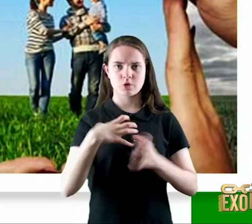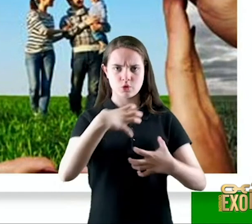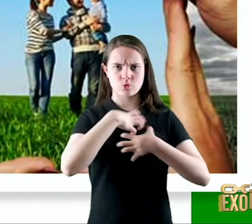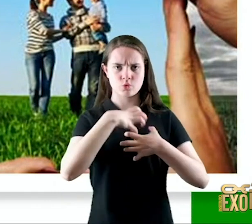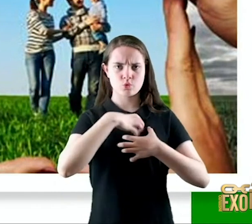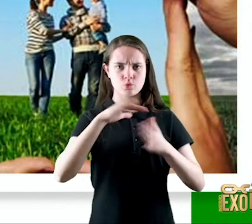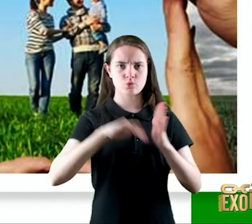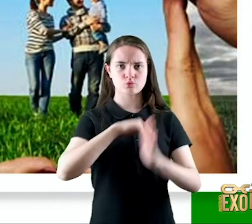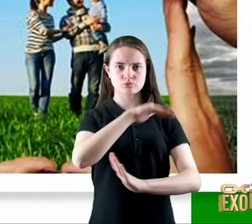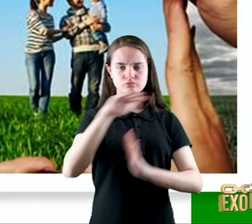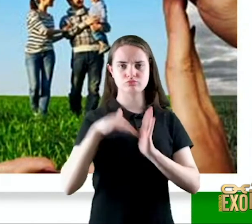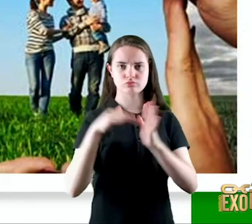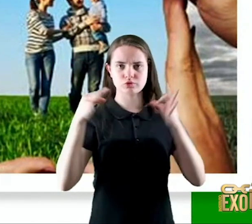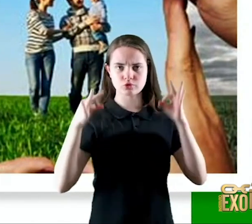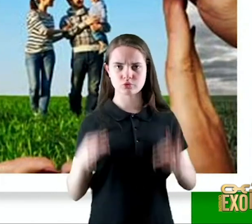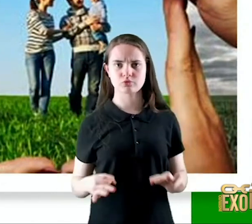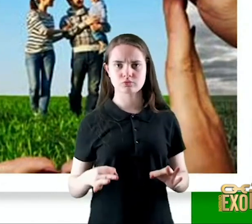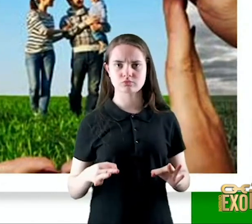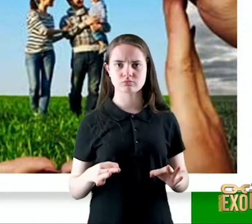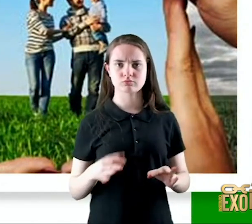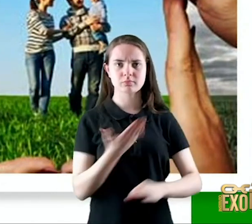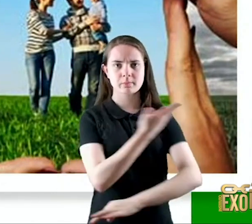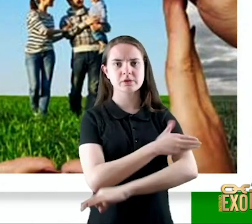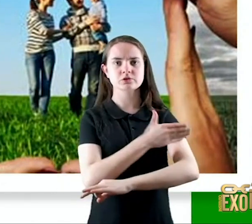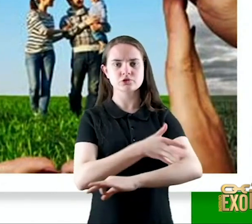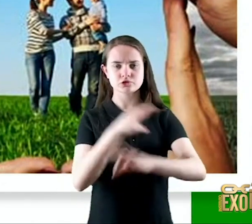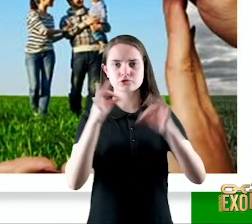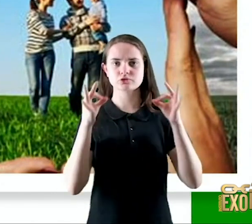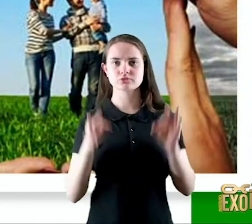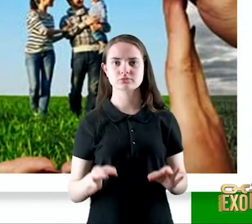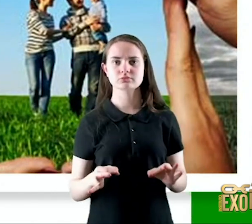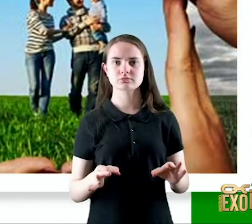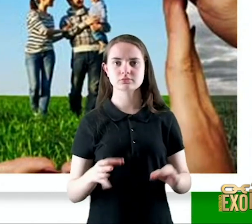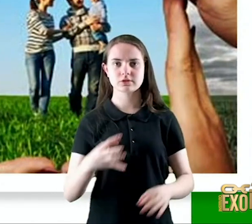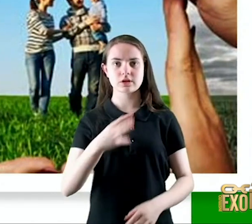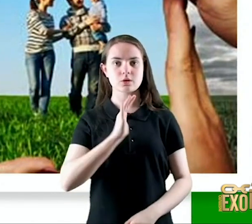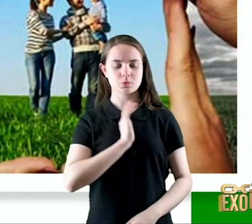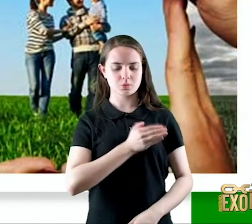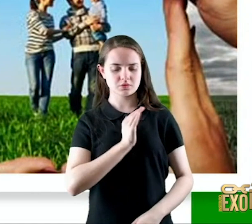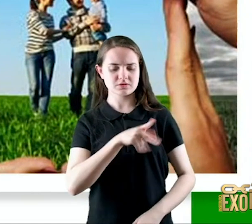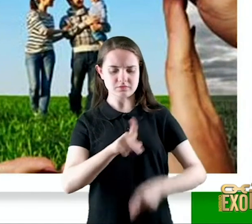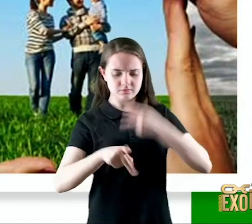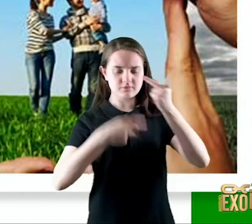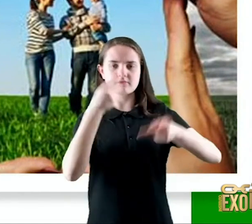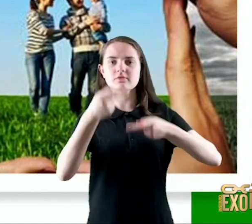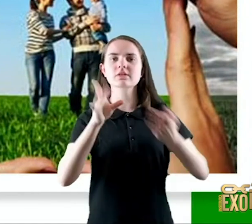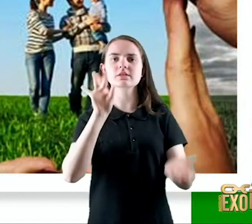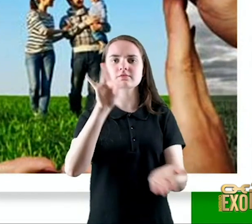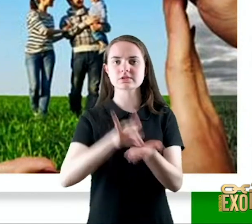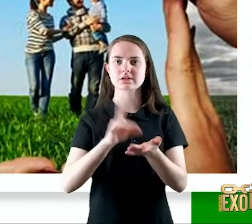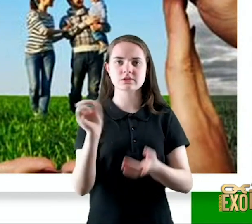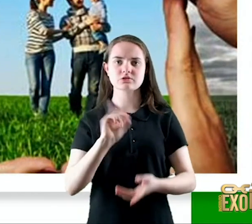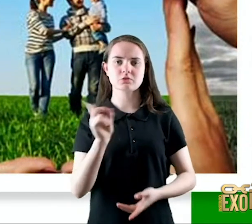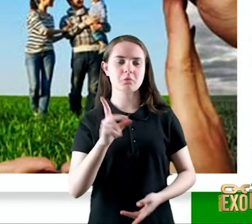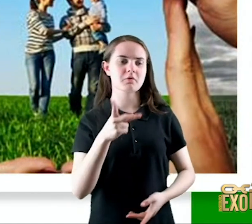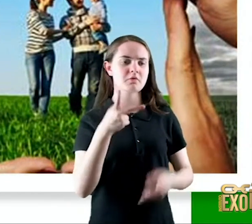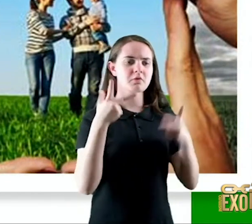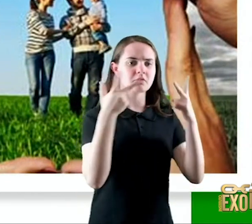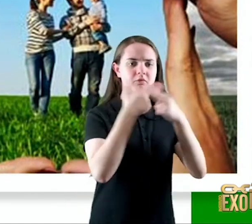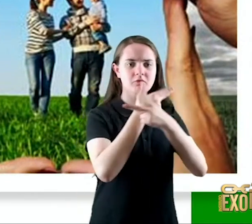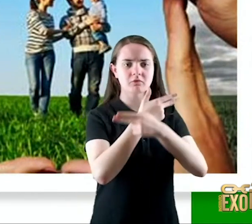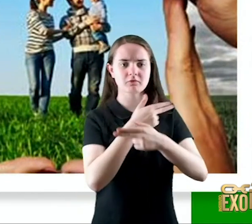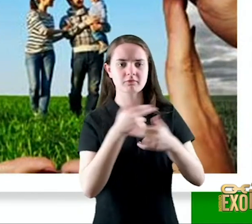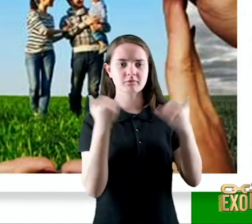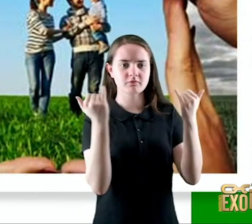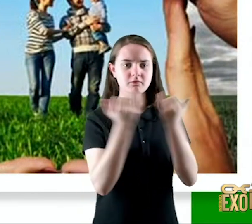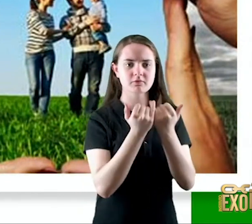conduta pratica o que é justo que de coração fala a verdade não usa a língua para difamar que nenhum mal faz a